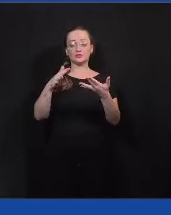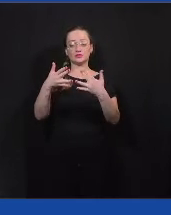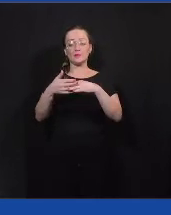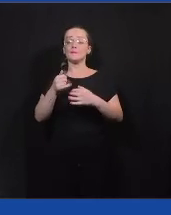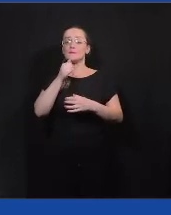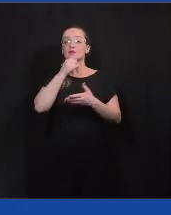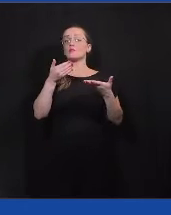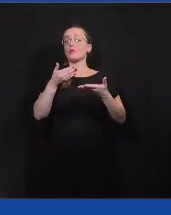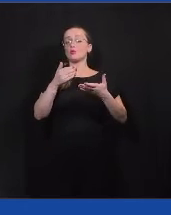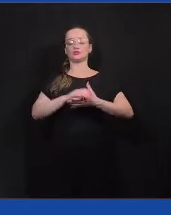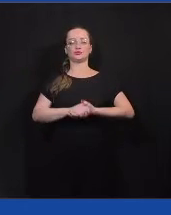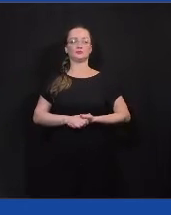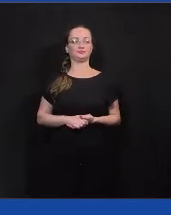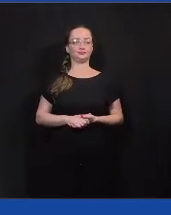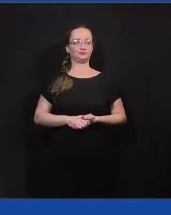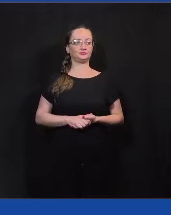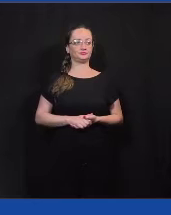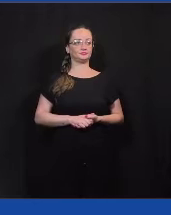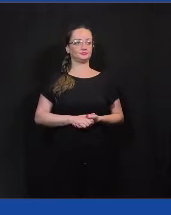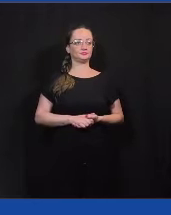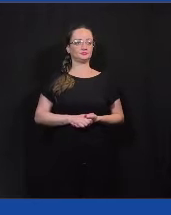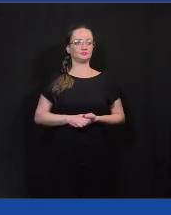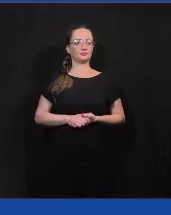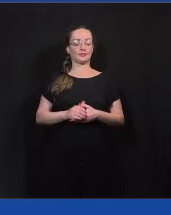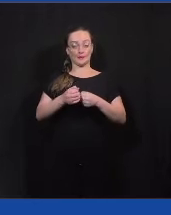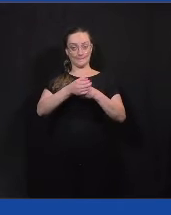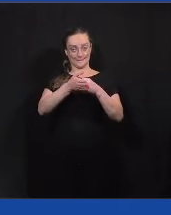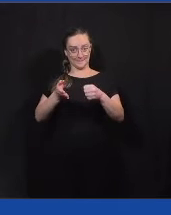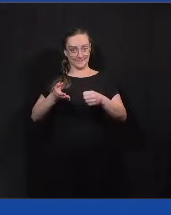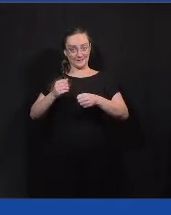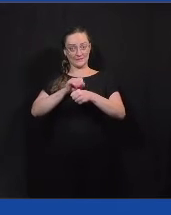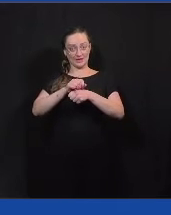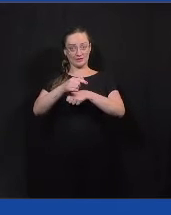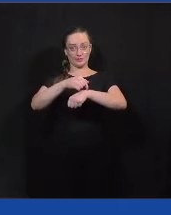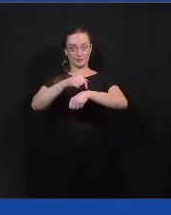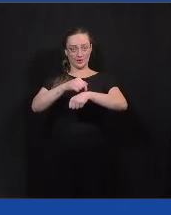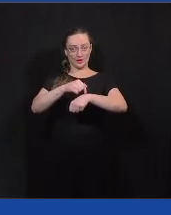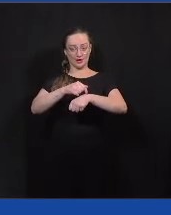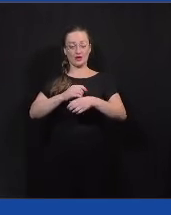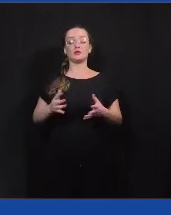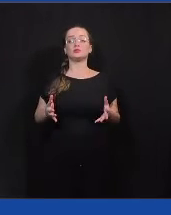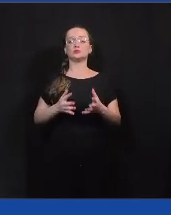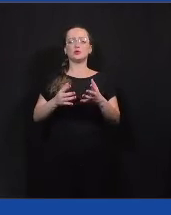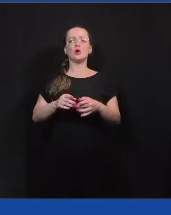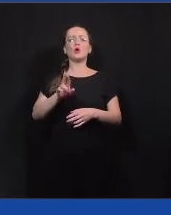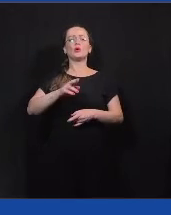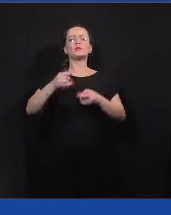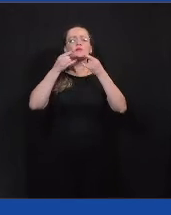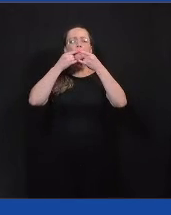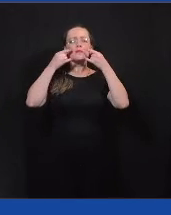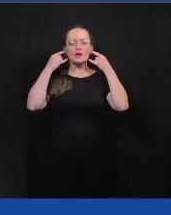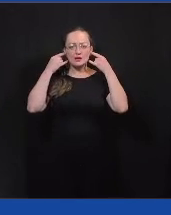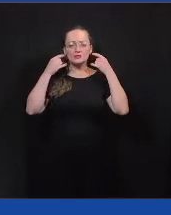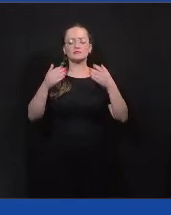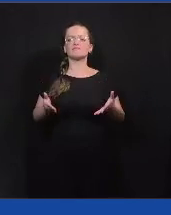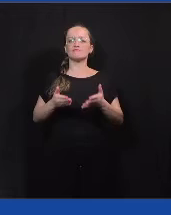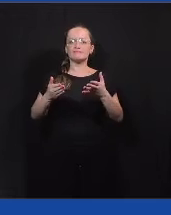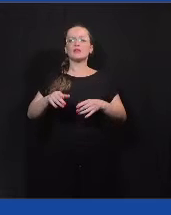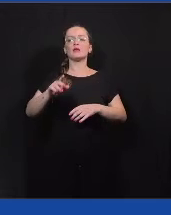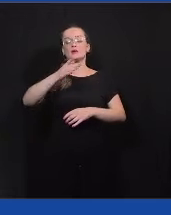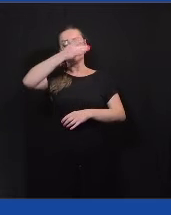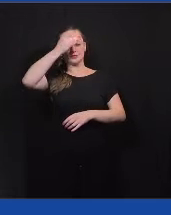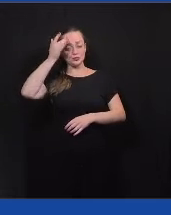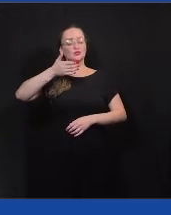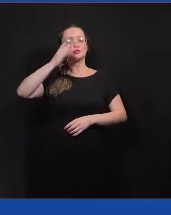por exemplo, no meio da pandemia, a gente criou uma missão que era usar máscara para estimular as pessoas a usarem máscara, para que as pessoas